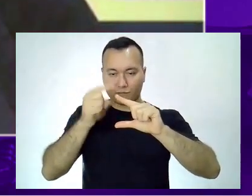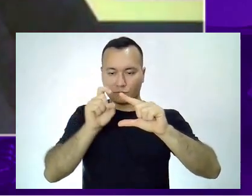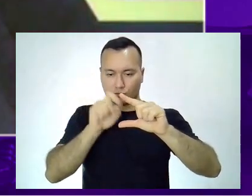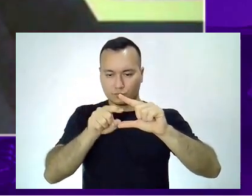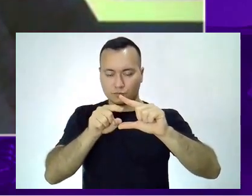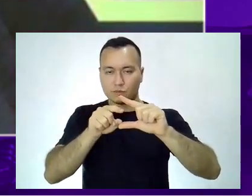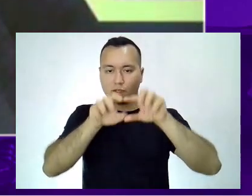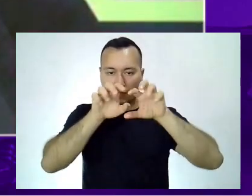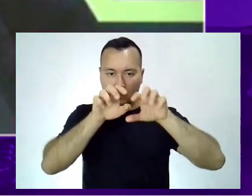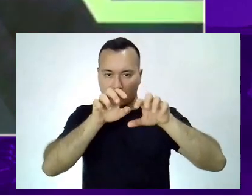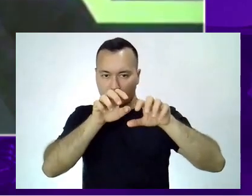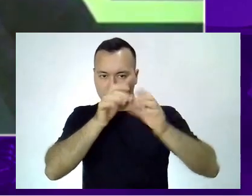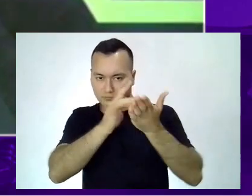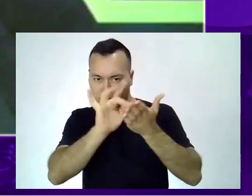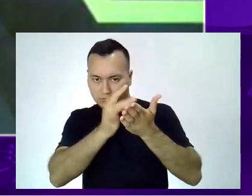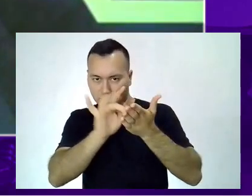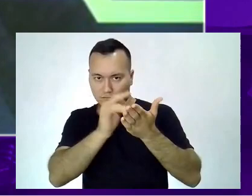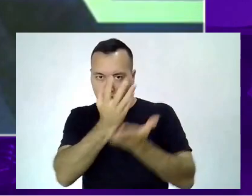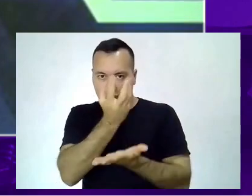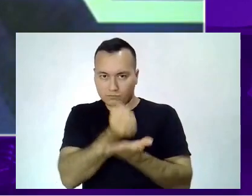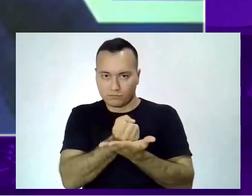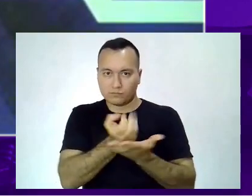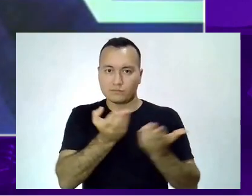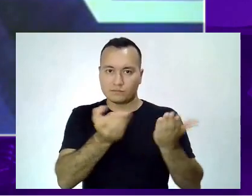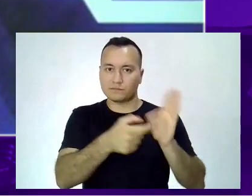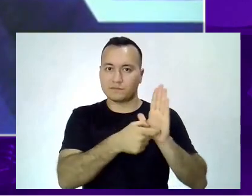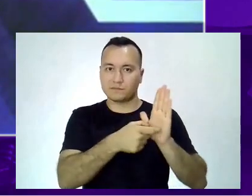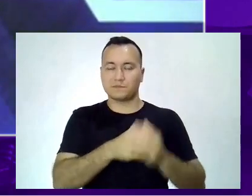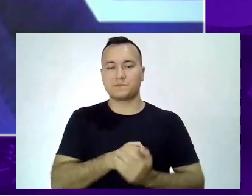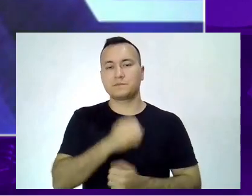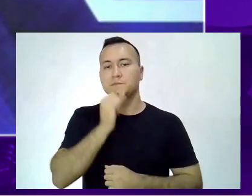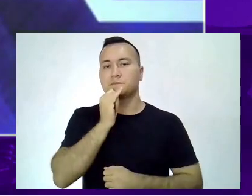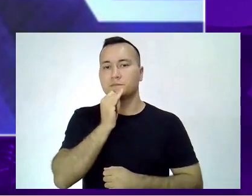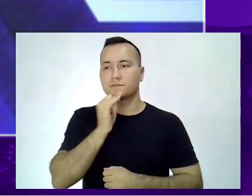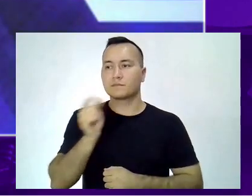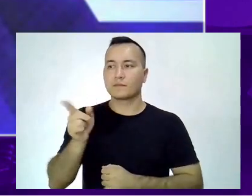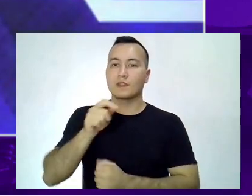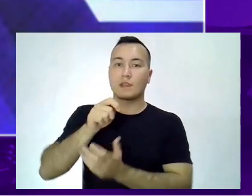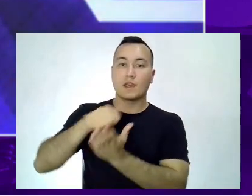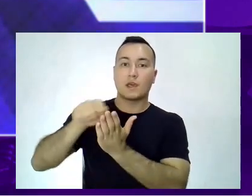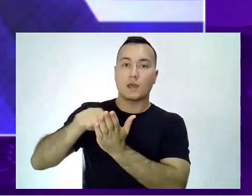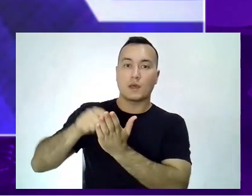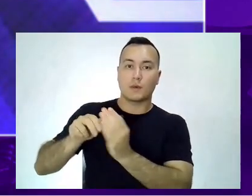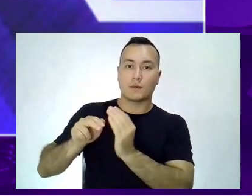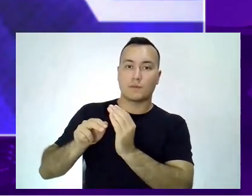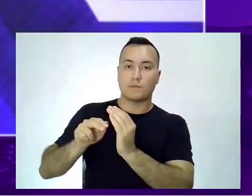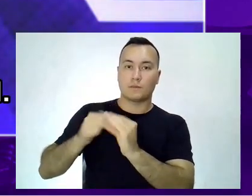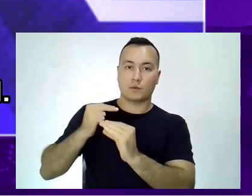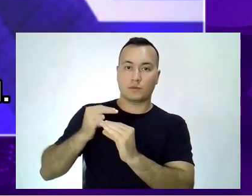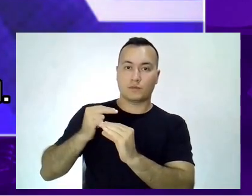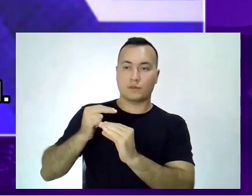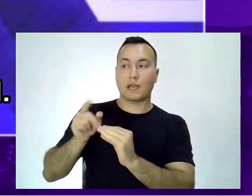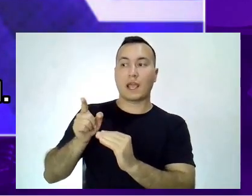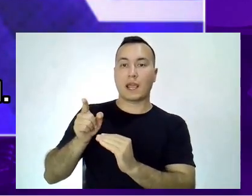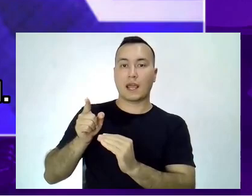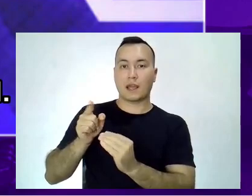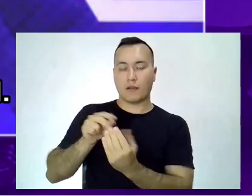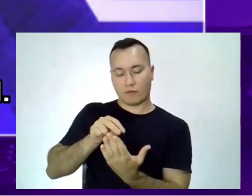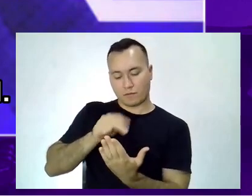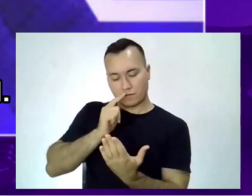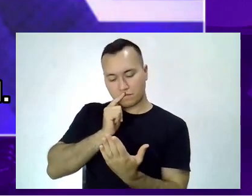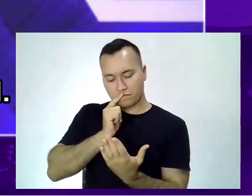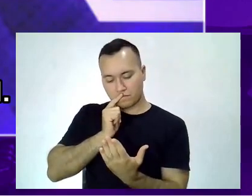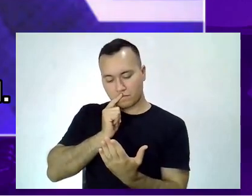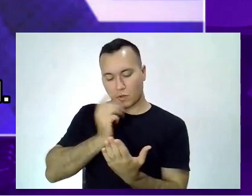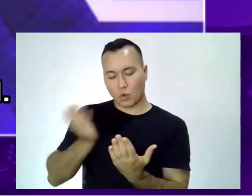Imagina você acordar de manhã e pegar uma cartinha de reflexão te provocando. Que coisa nova você vai fazer hoje. Que coisa nova nós vamos